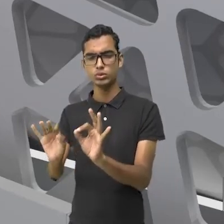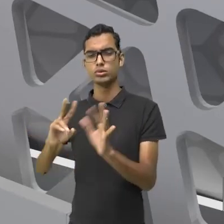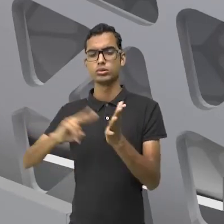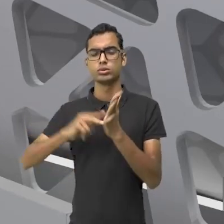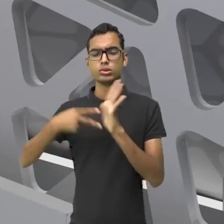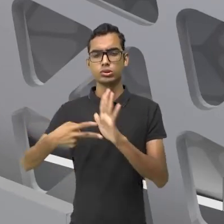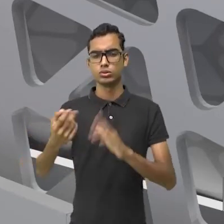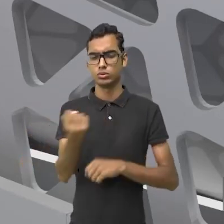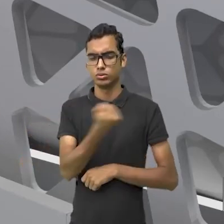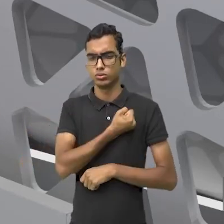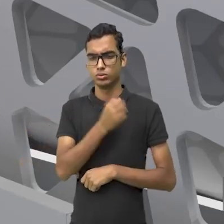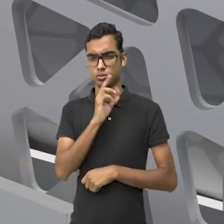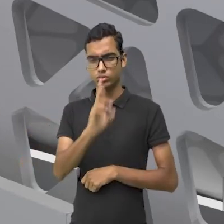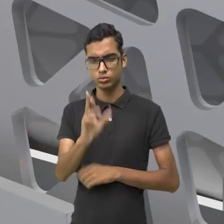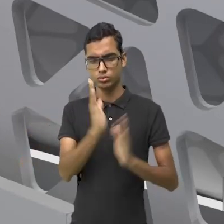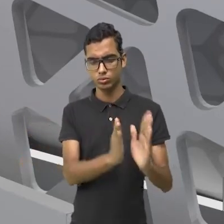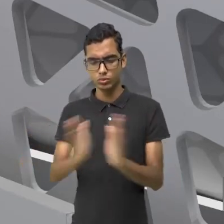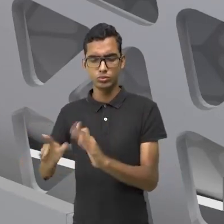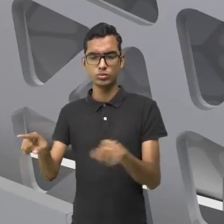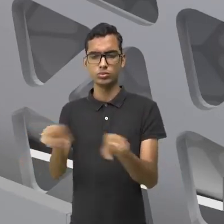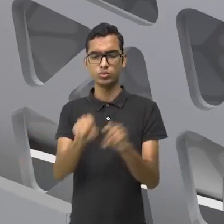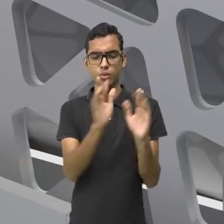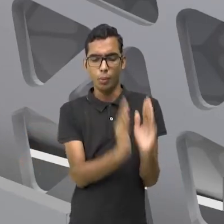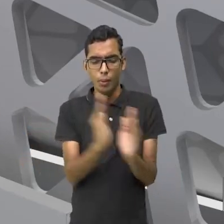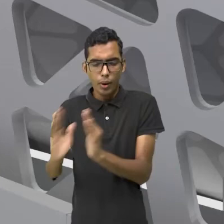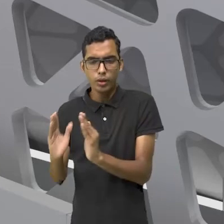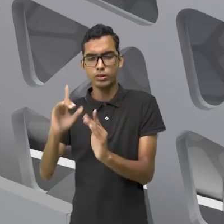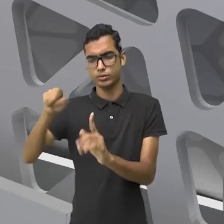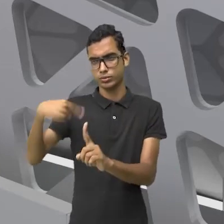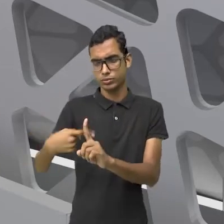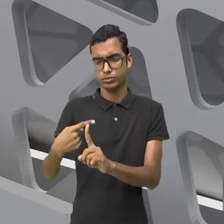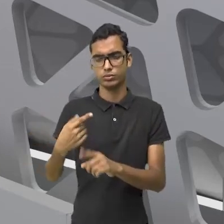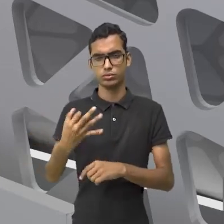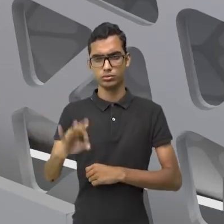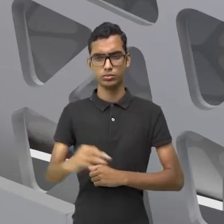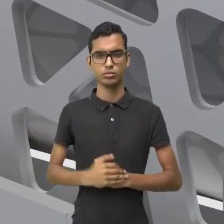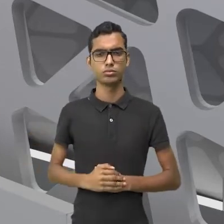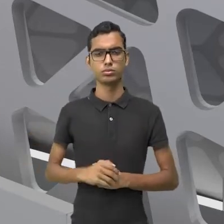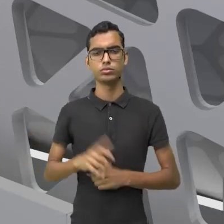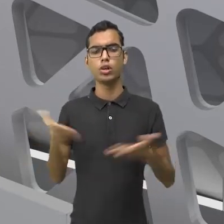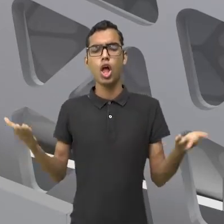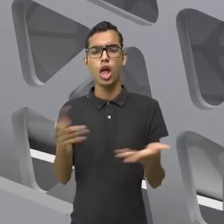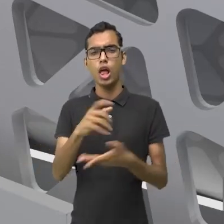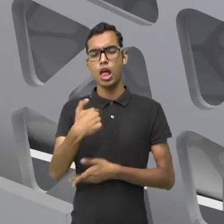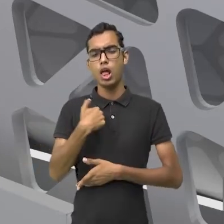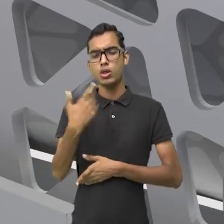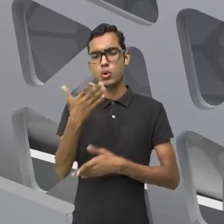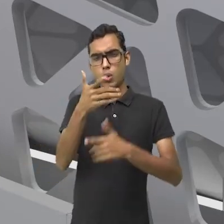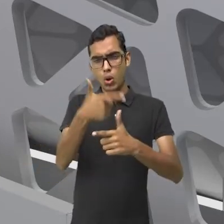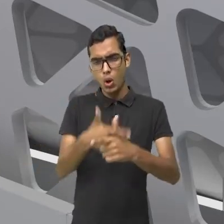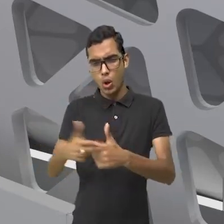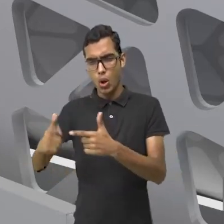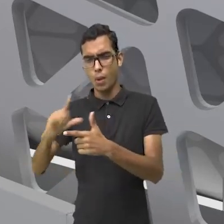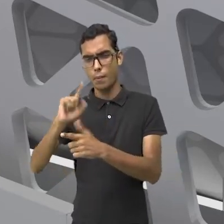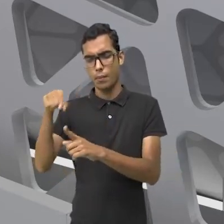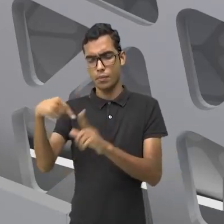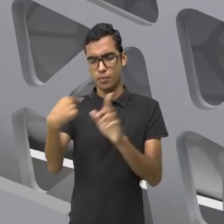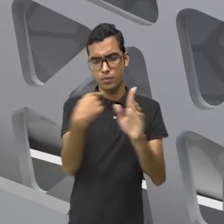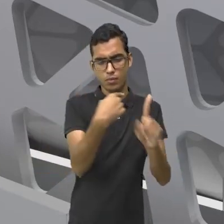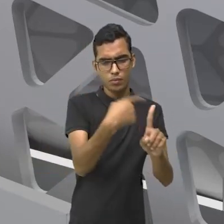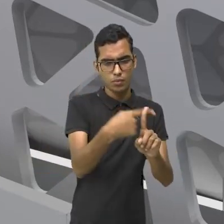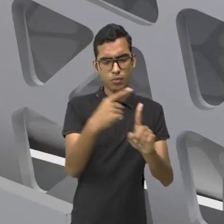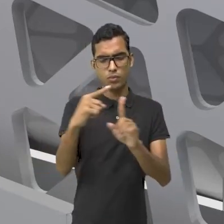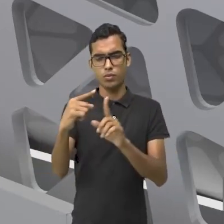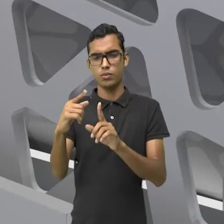significa que esses resultados serão também pedaços positivos. Ah, eu estou dividindo pedaços